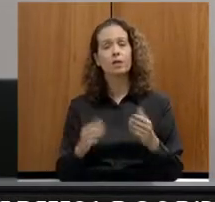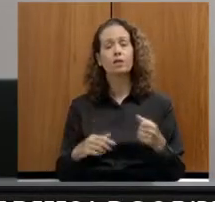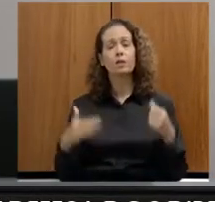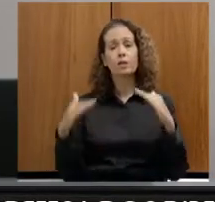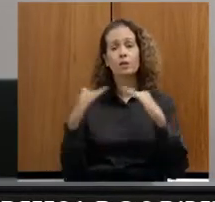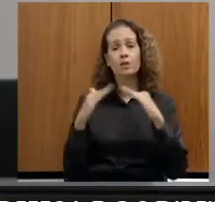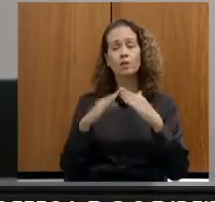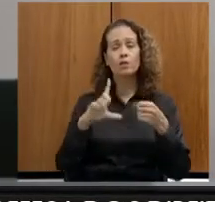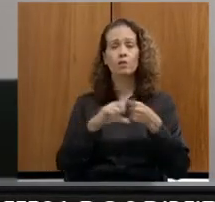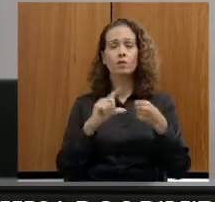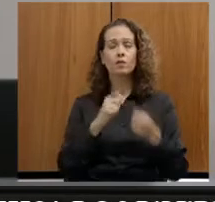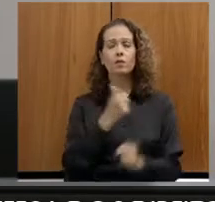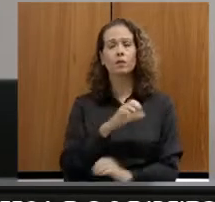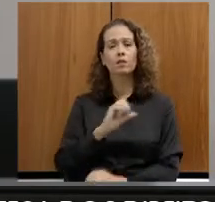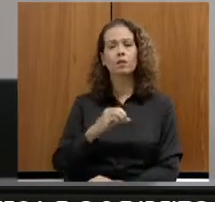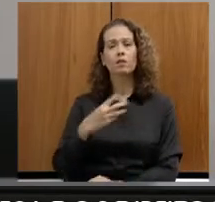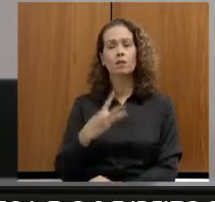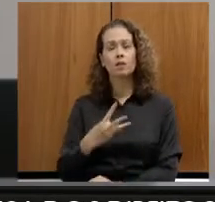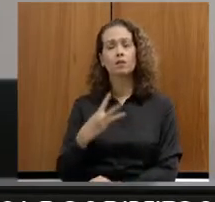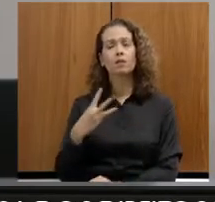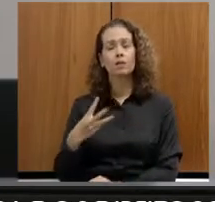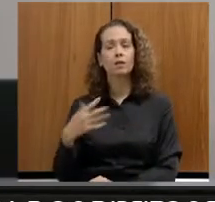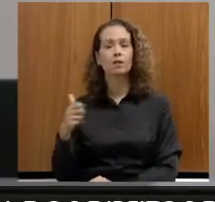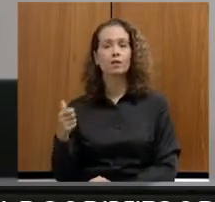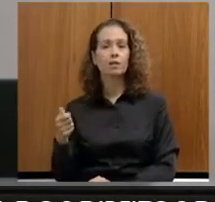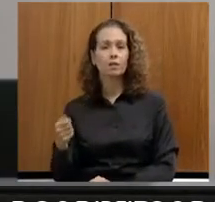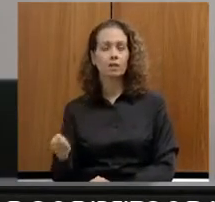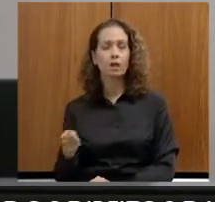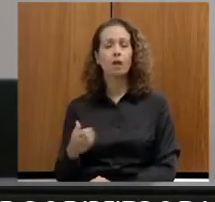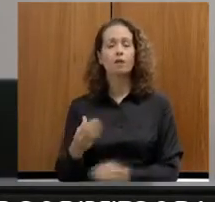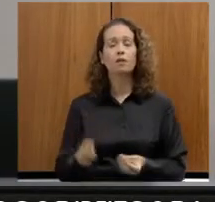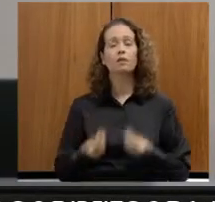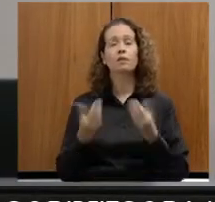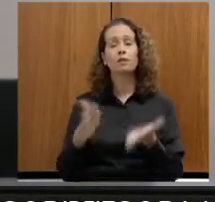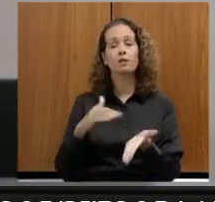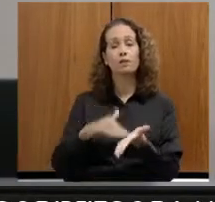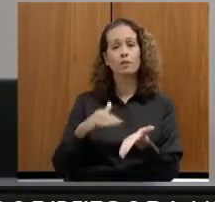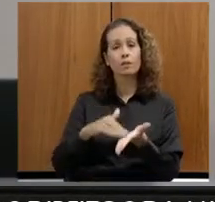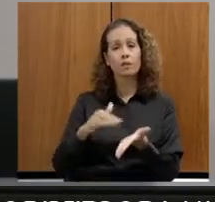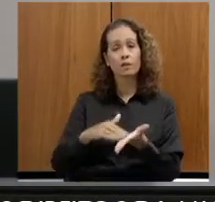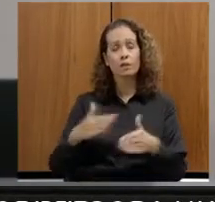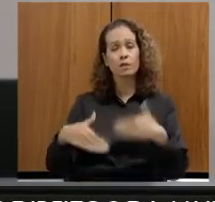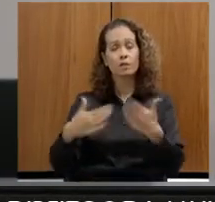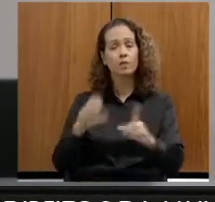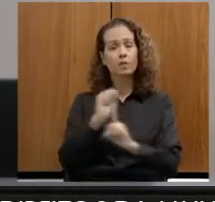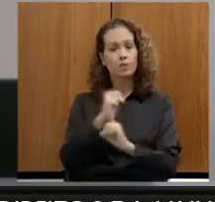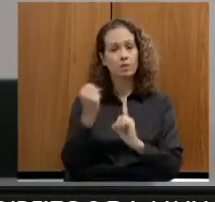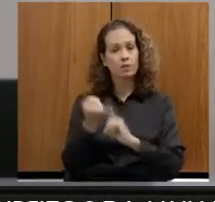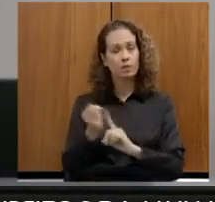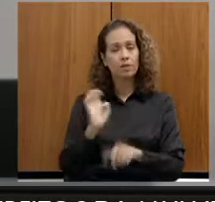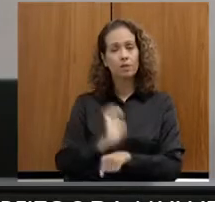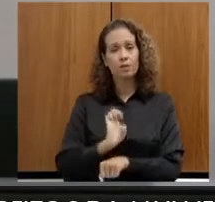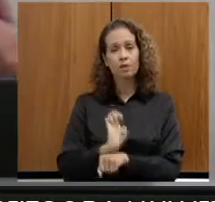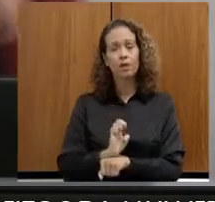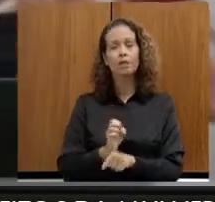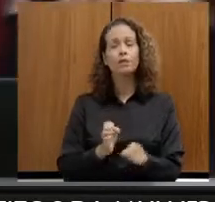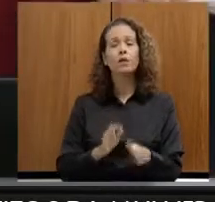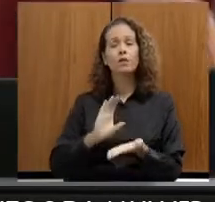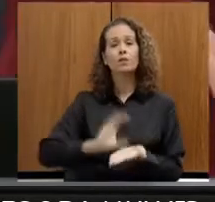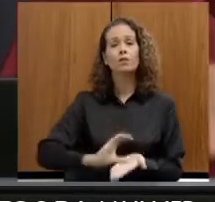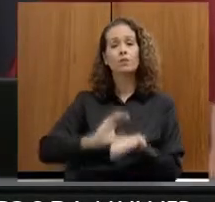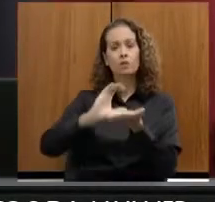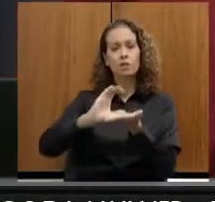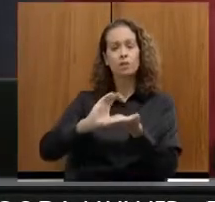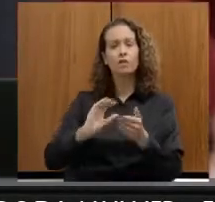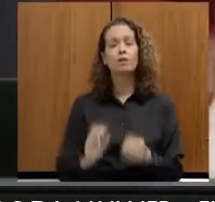103.3a do Regimento Interno, seja encaminhada à Secretaria de Estado e Desenvolvimento Social e ao Conselho Estadual de Defesa dos